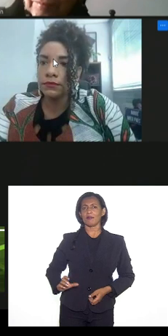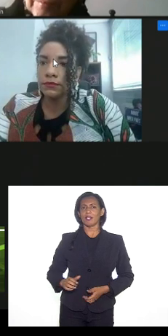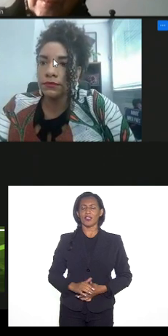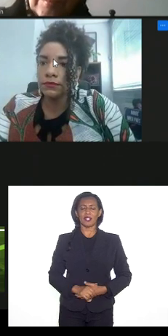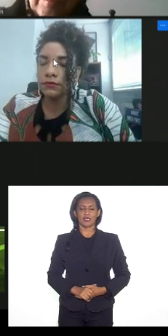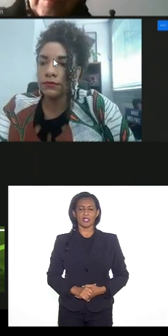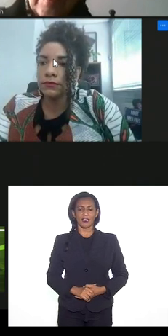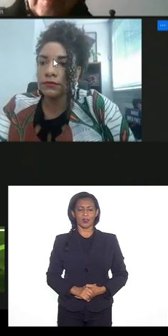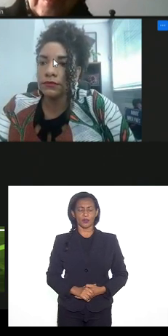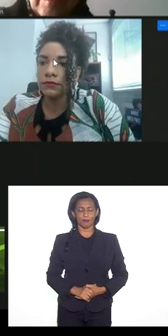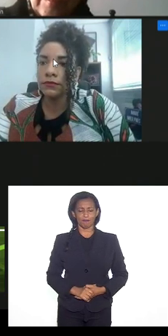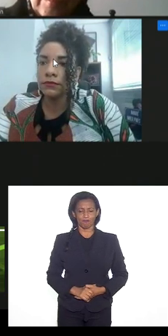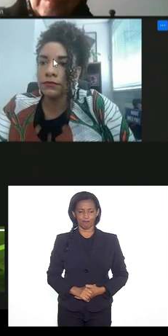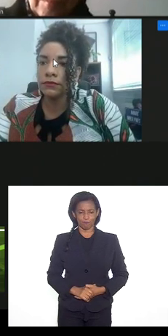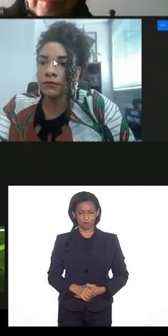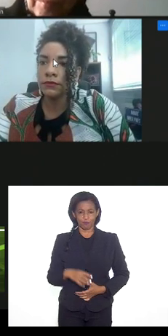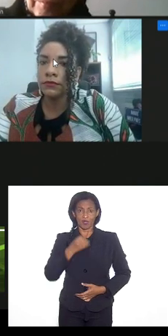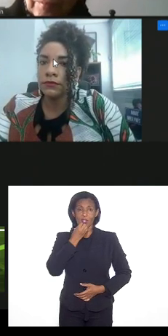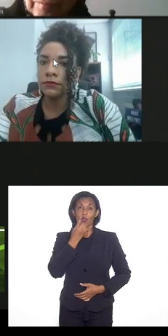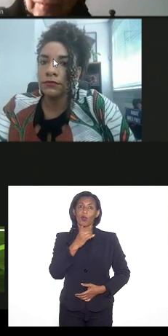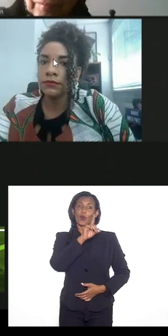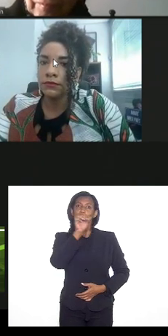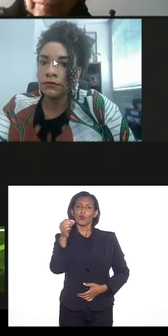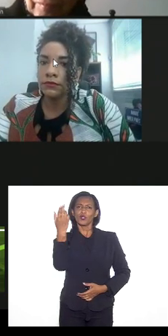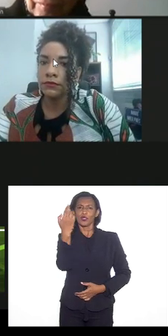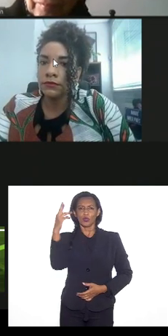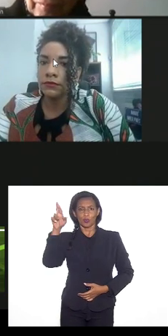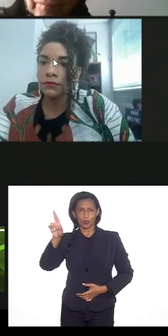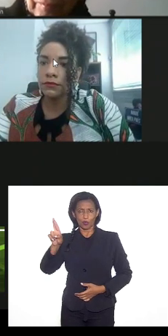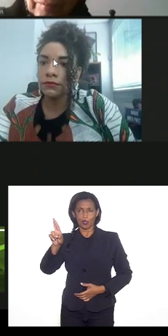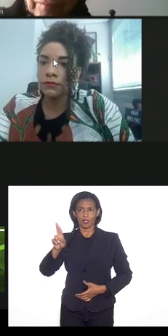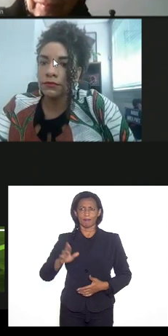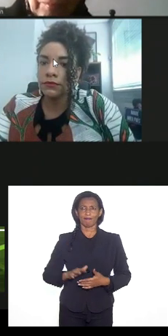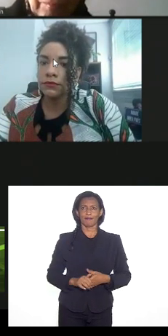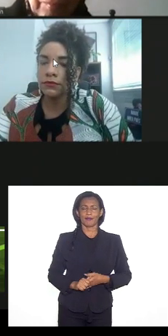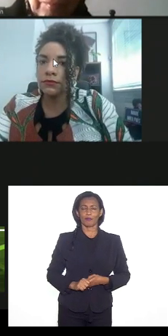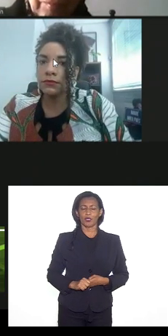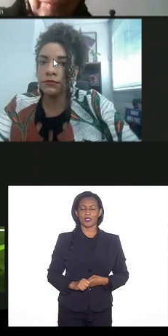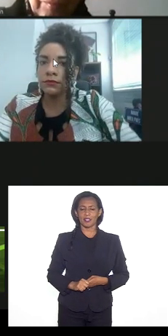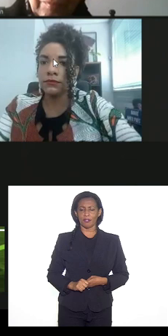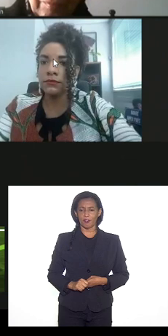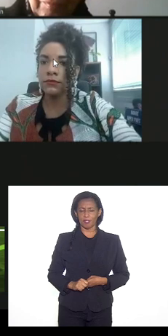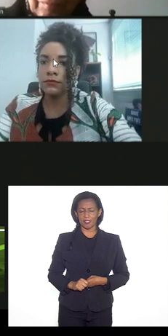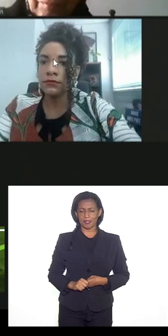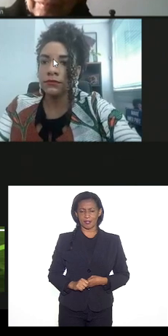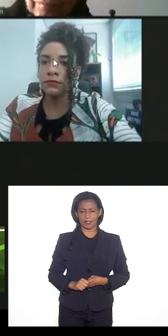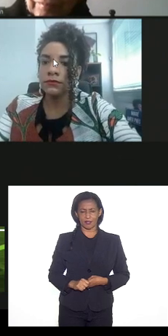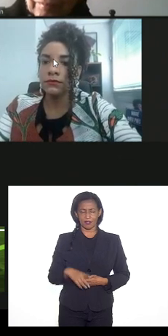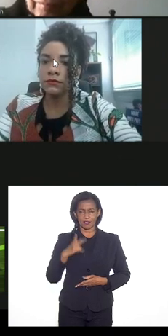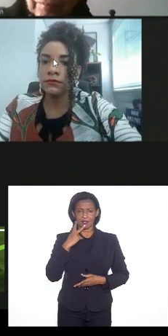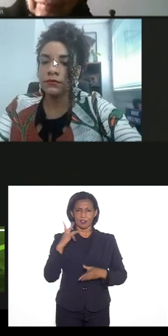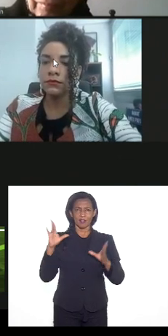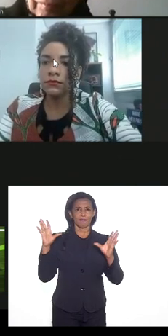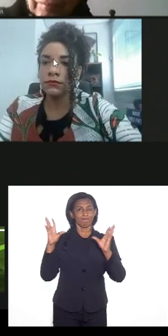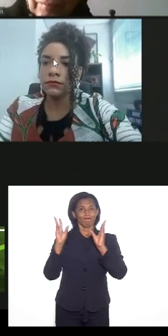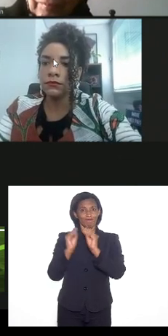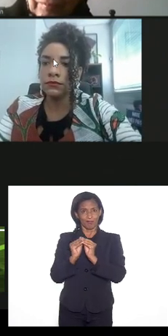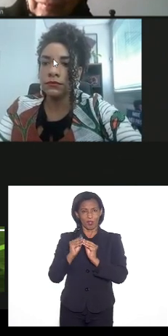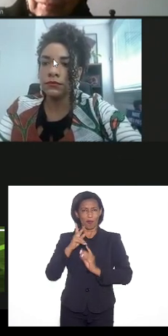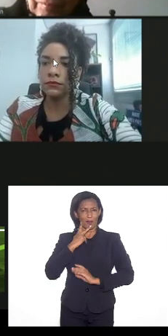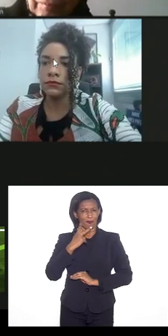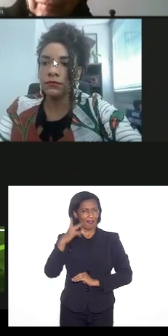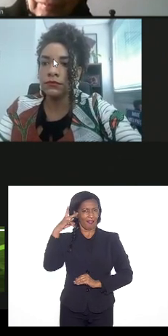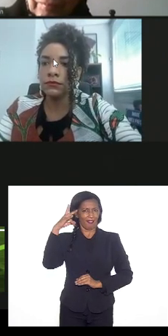Gilbert para isso. Bom dia, doutor Gilbert. fazer uma brevíssima consideração,